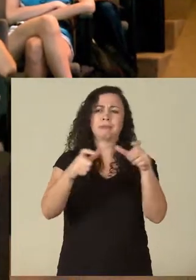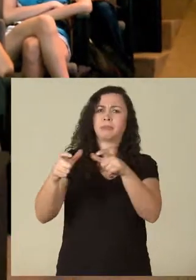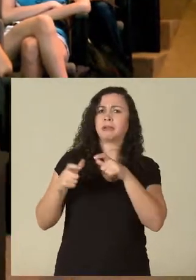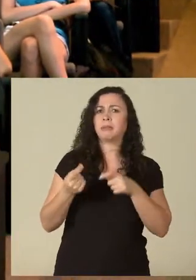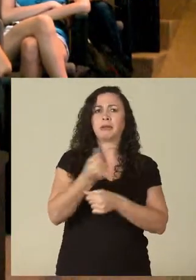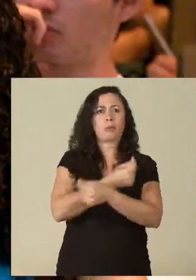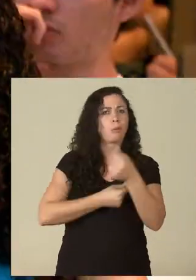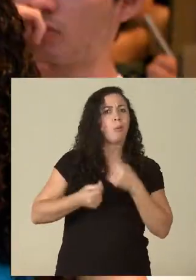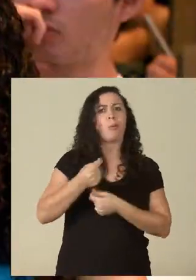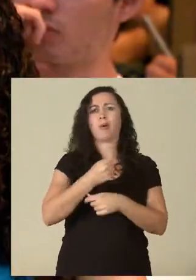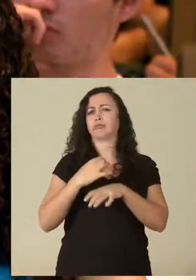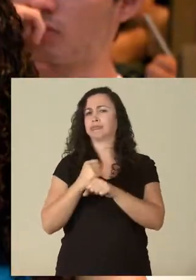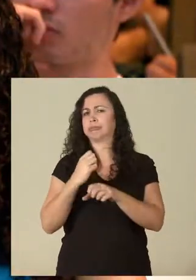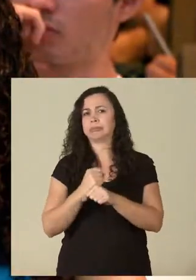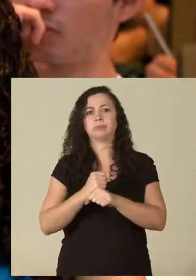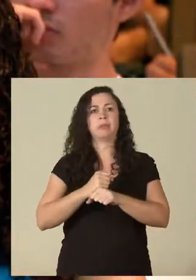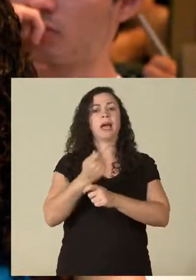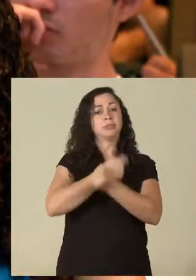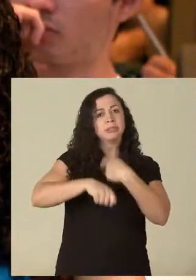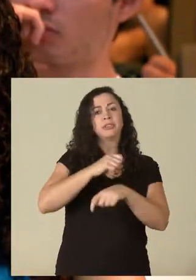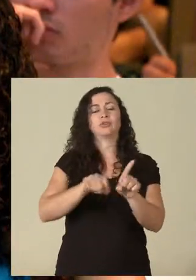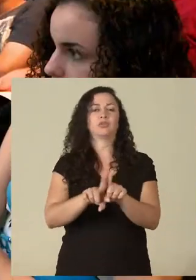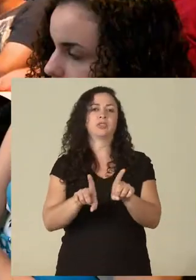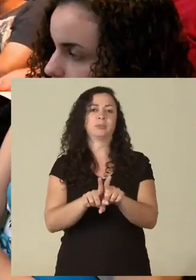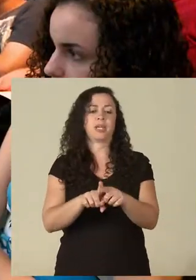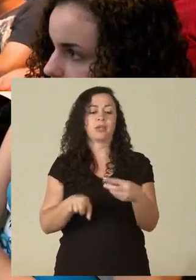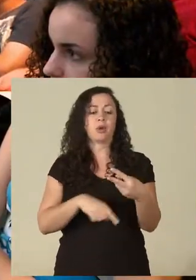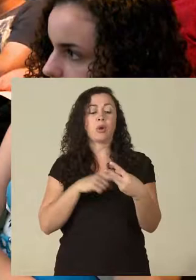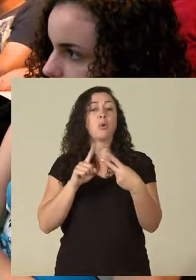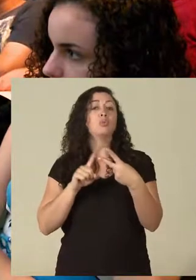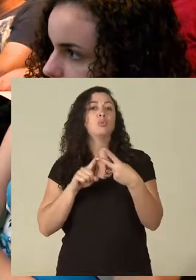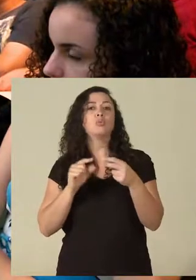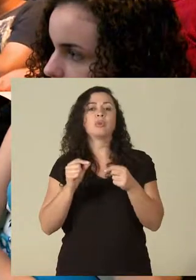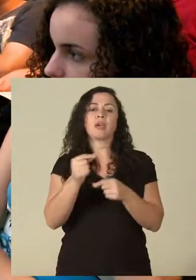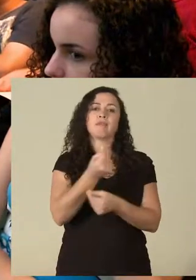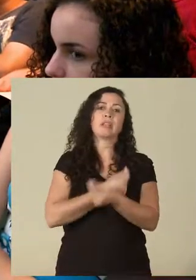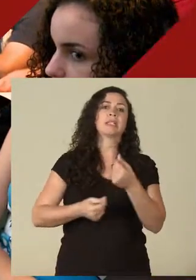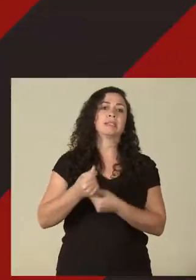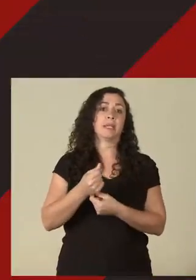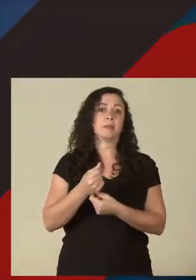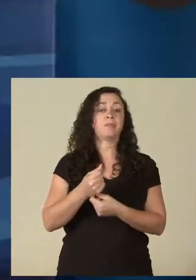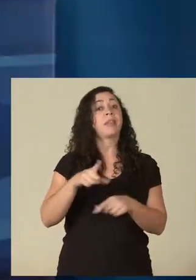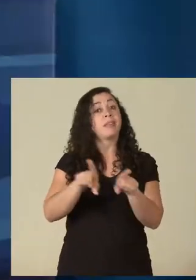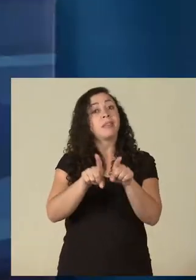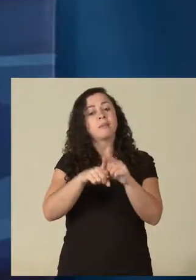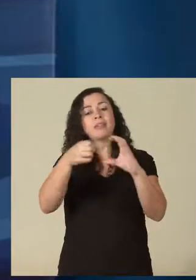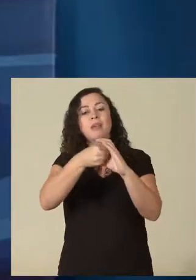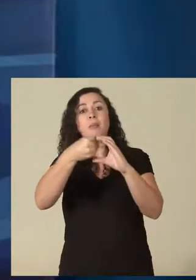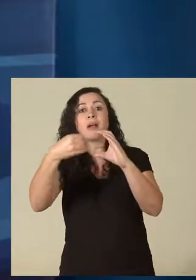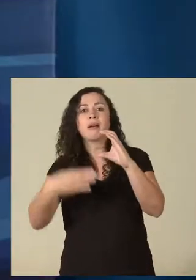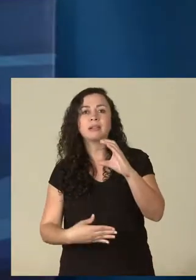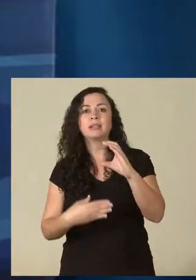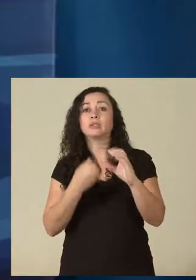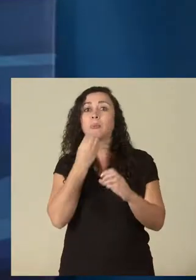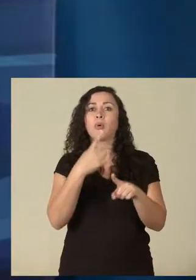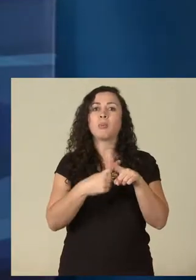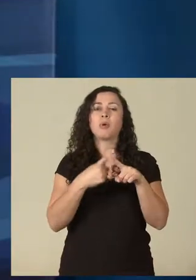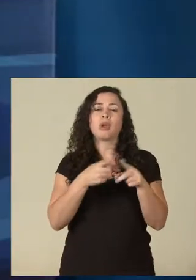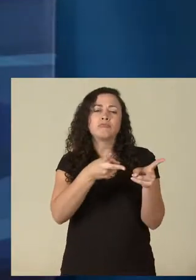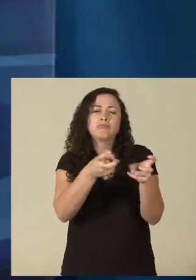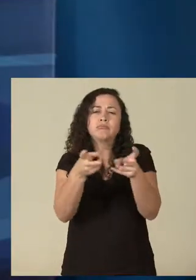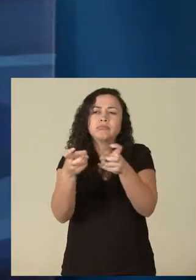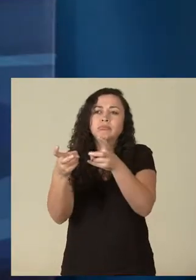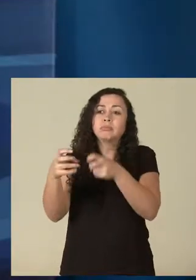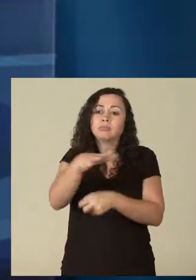departamentos econômicos, financeiros, até administrativos e outro é do setor financeiro. Tem essa característica de ter uma noção maior, mais